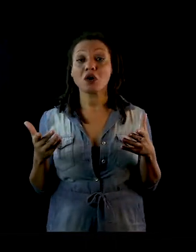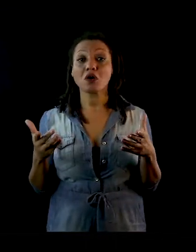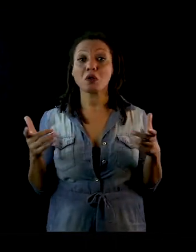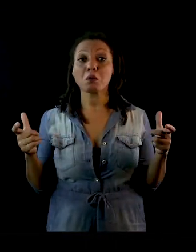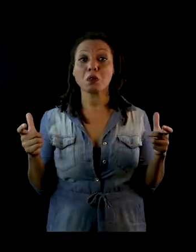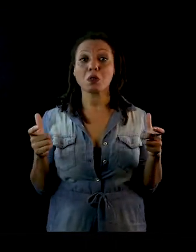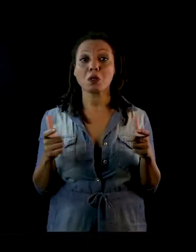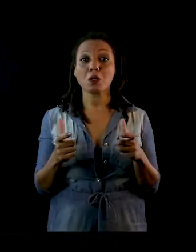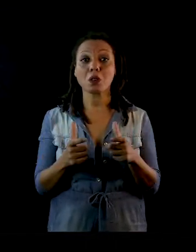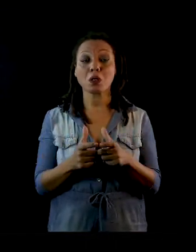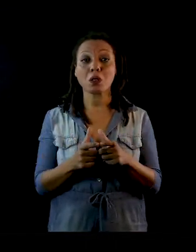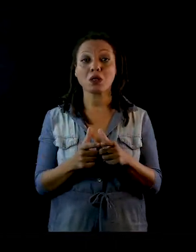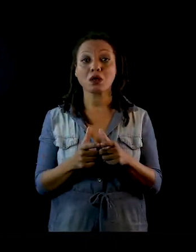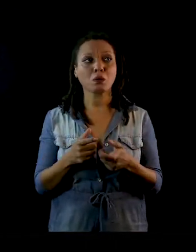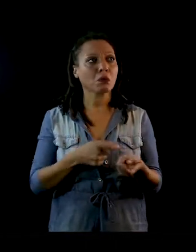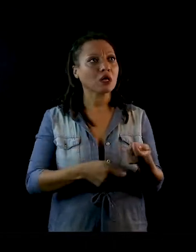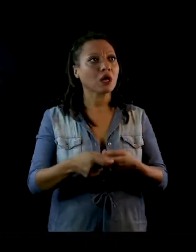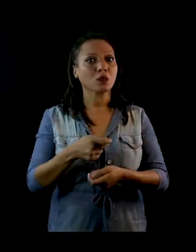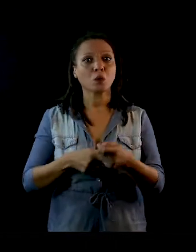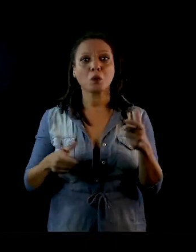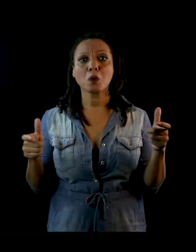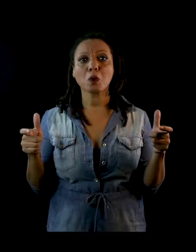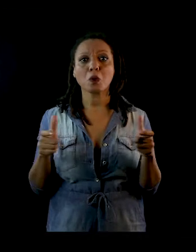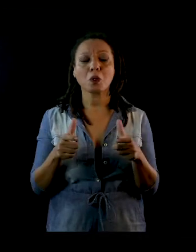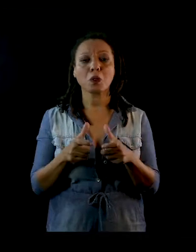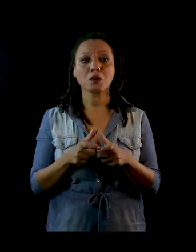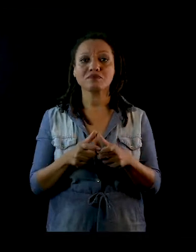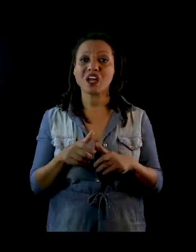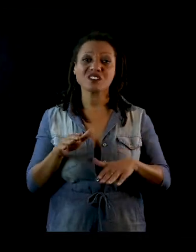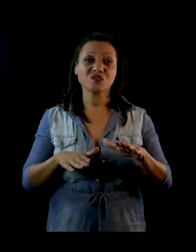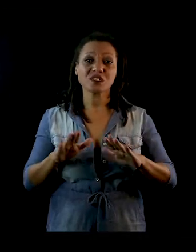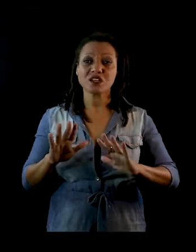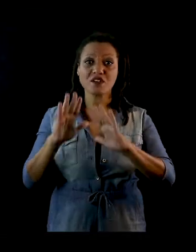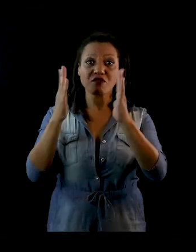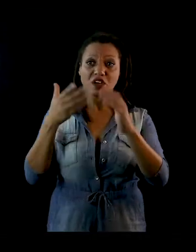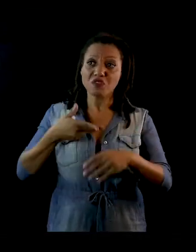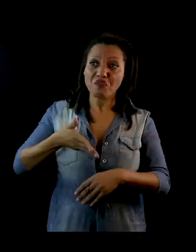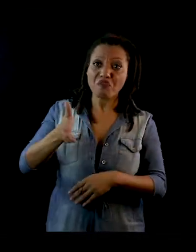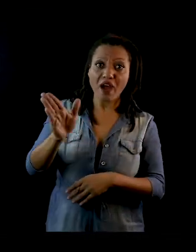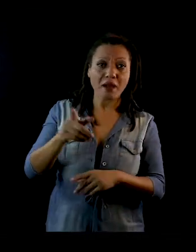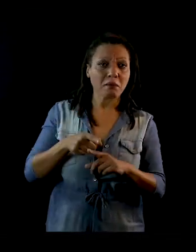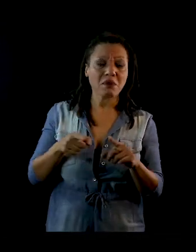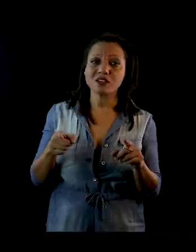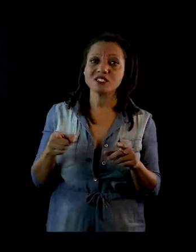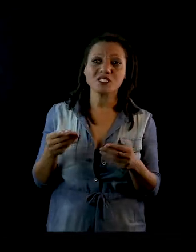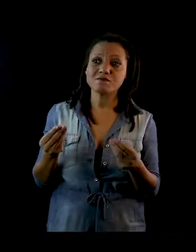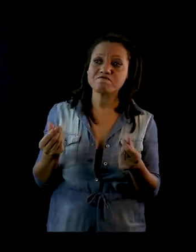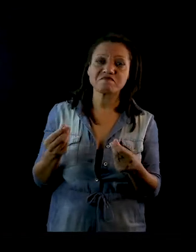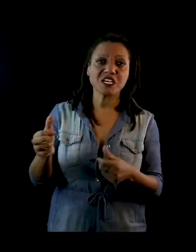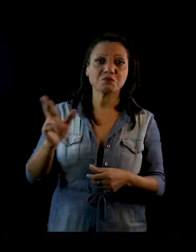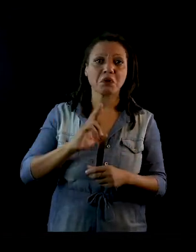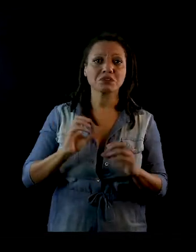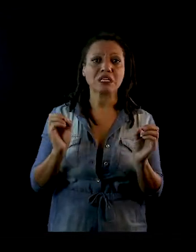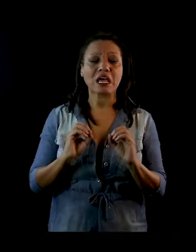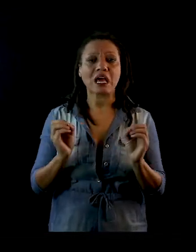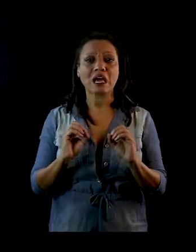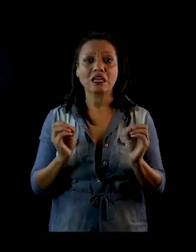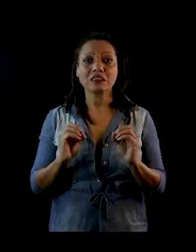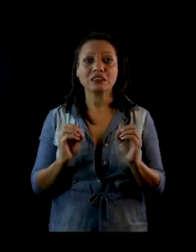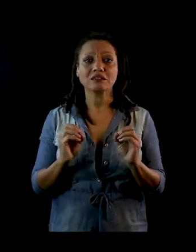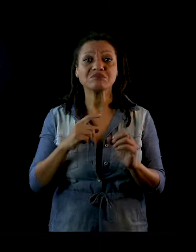houve uma nova retração do mercado. E aí, às vezes, a tem eventos em que a gente vai e não tem retorno algum. A gente fica lá,